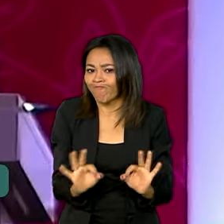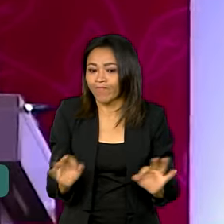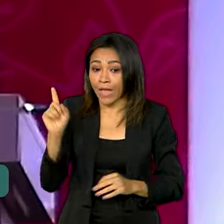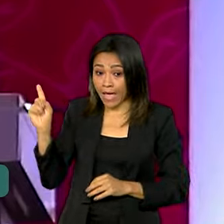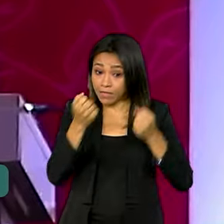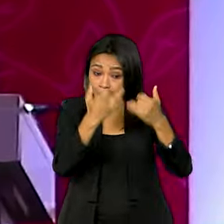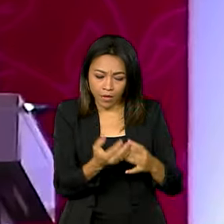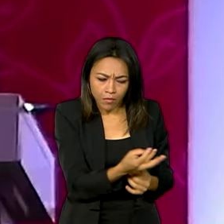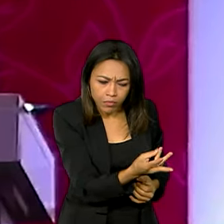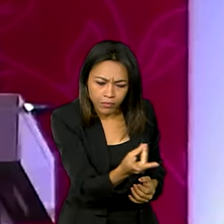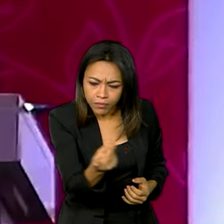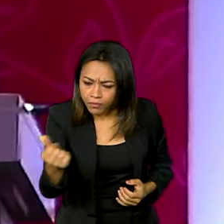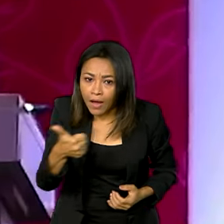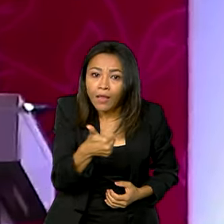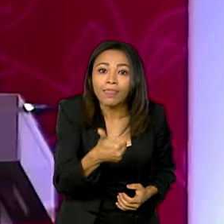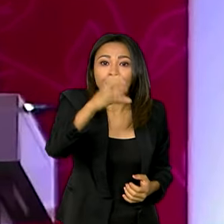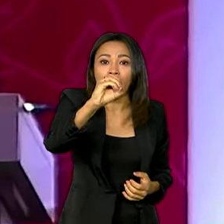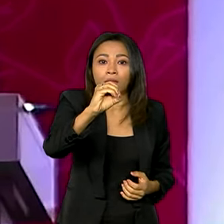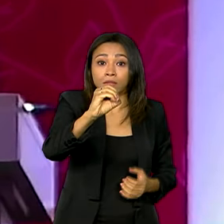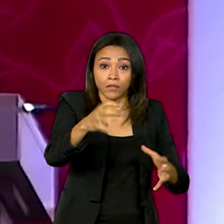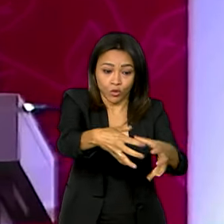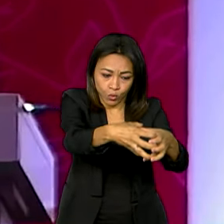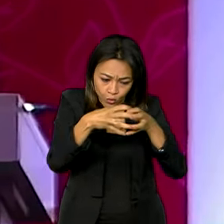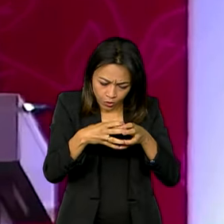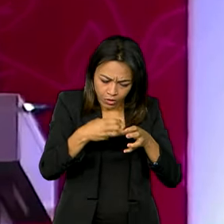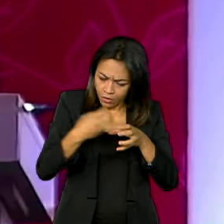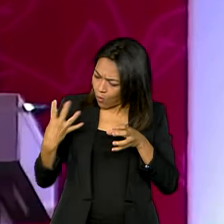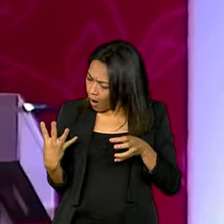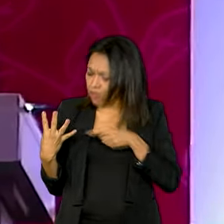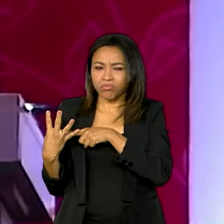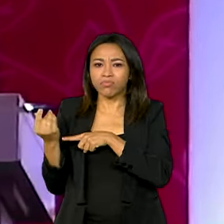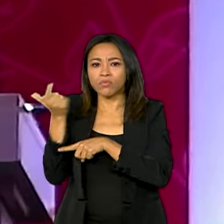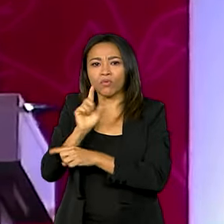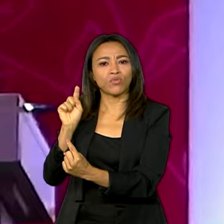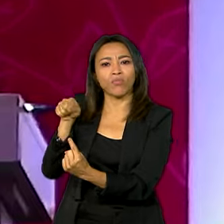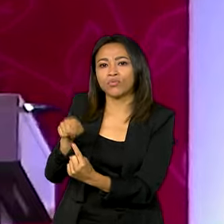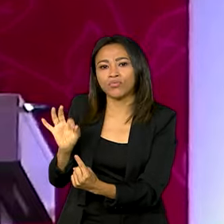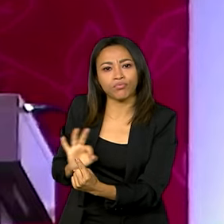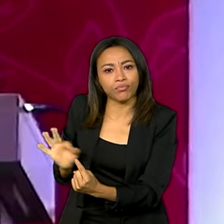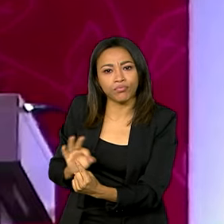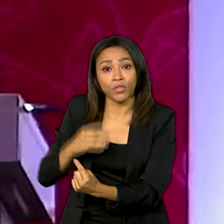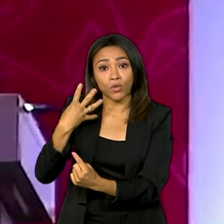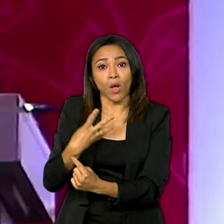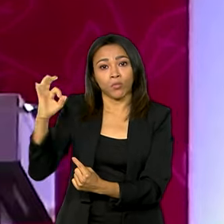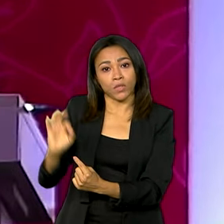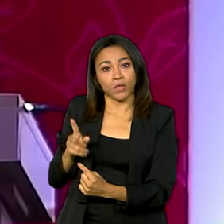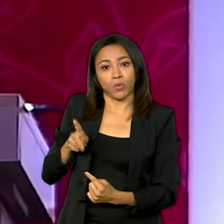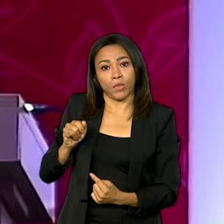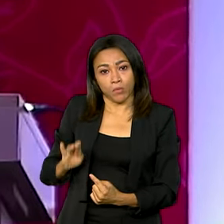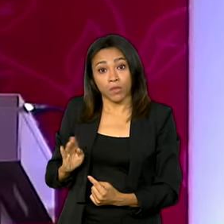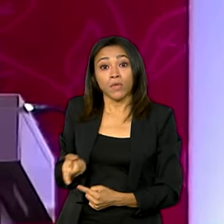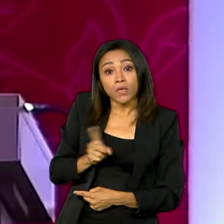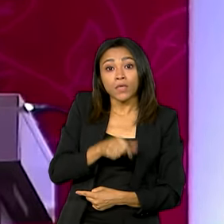4 de 10 países não alcançaram seus alvos nacionais de pelo menos 4% de PIB e 15